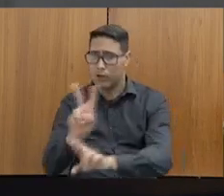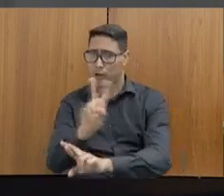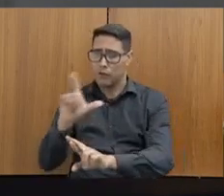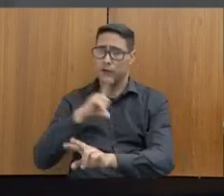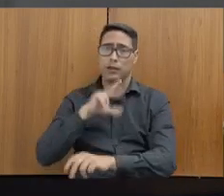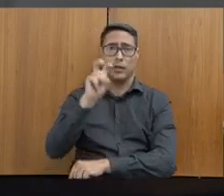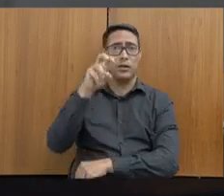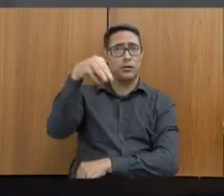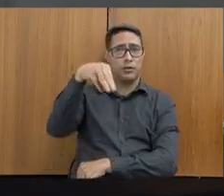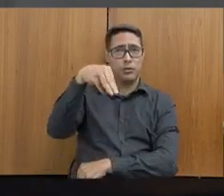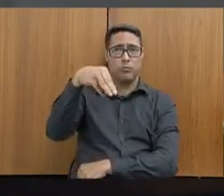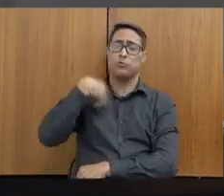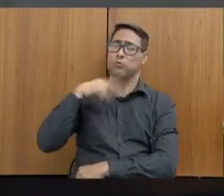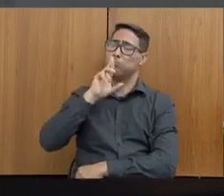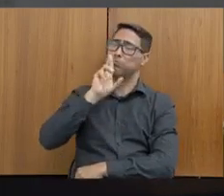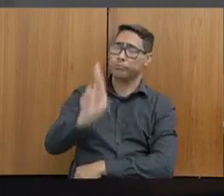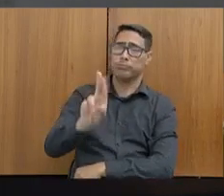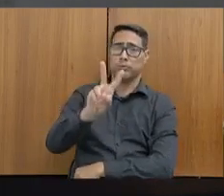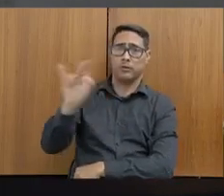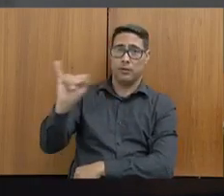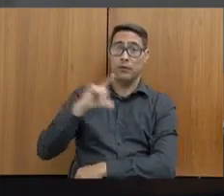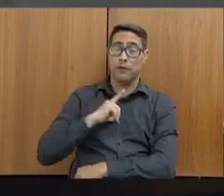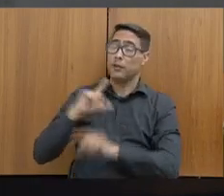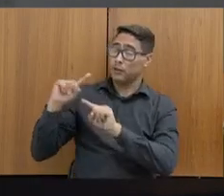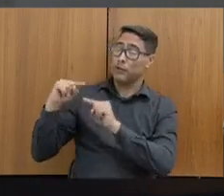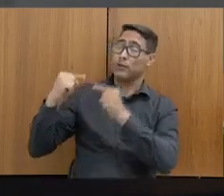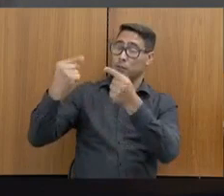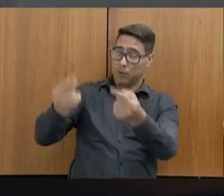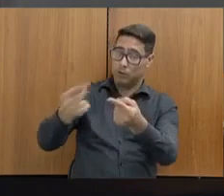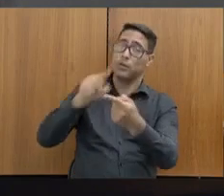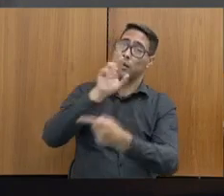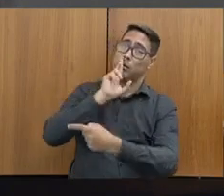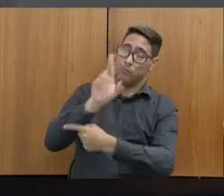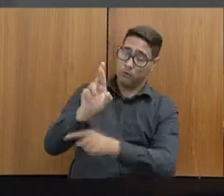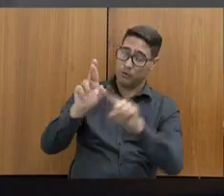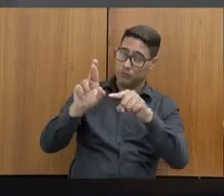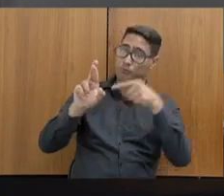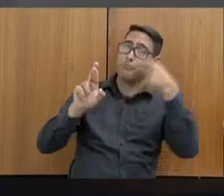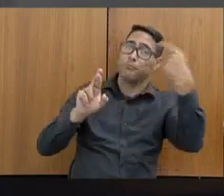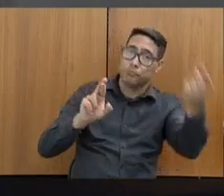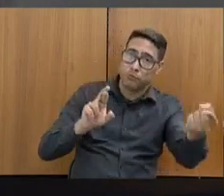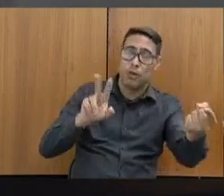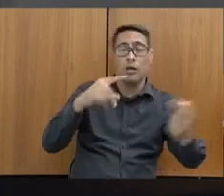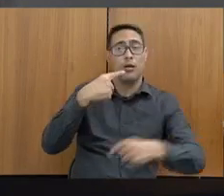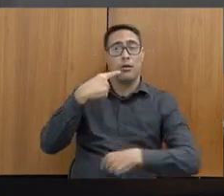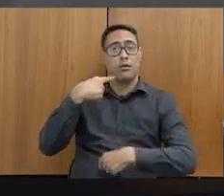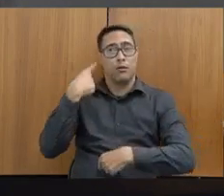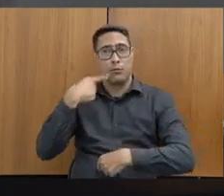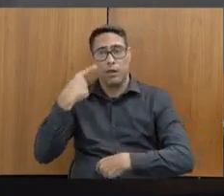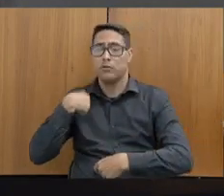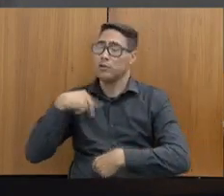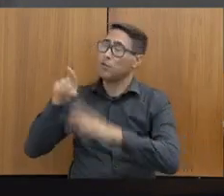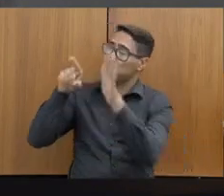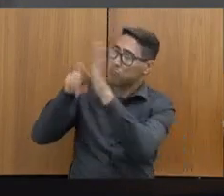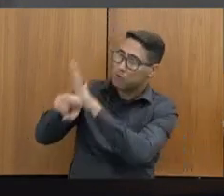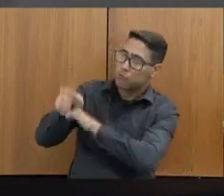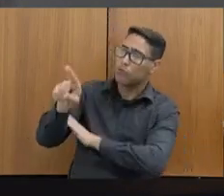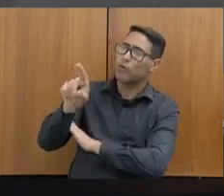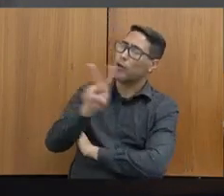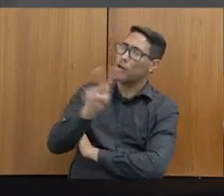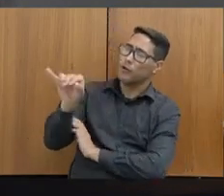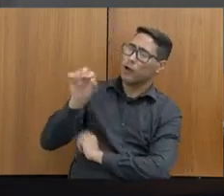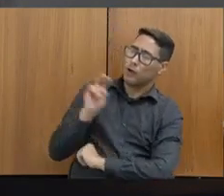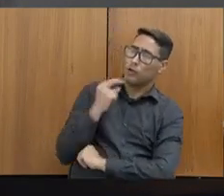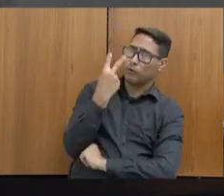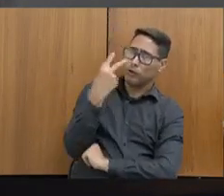de 5 minutos para respondê-lo. Após a resposta da autoridade estadual, o deputado que o interpelou disporá de 2 minutos para